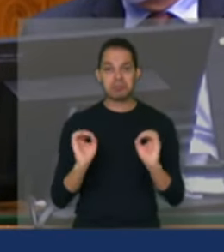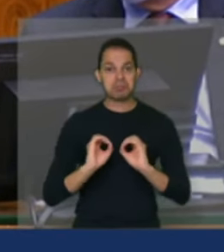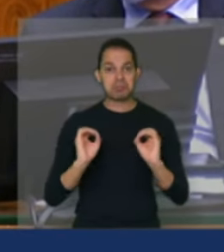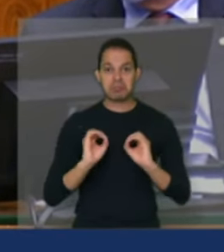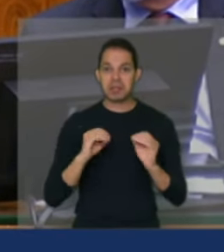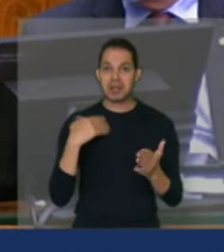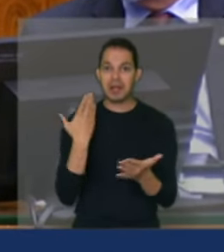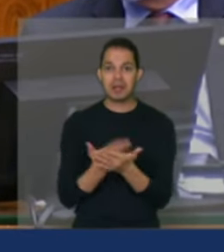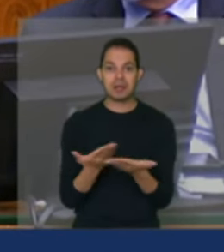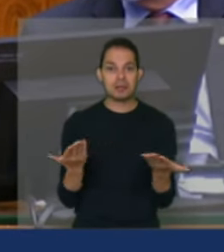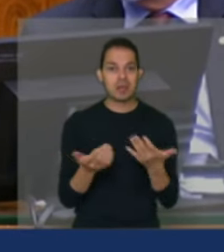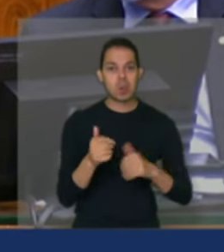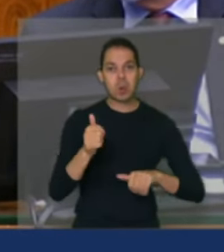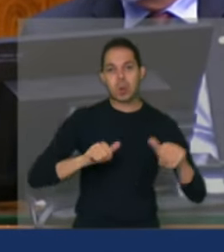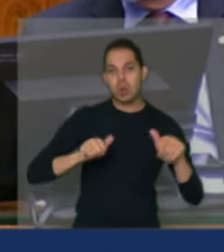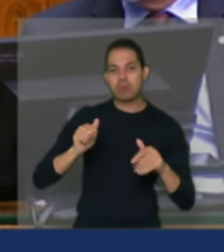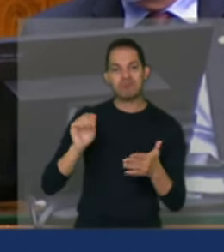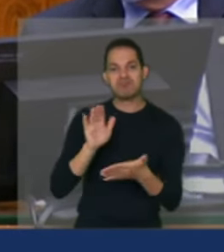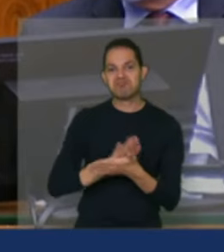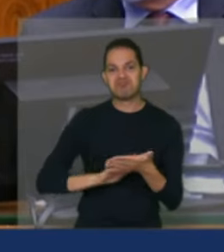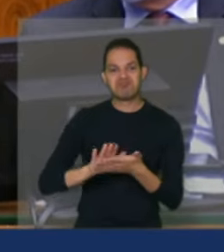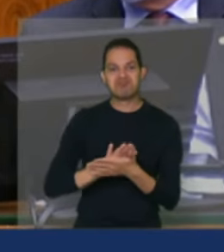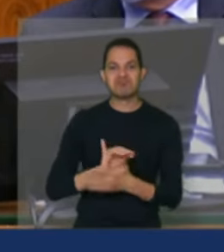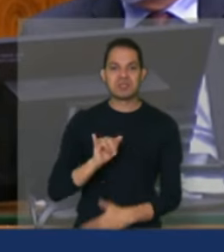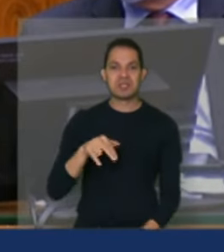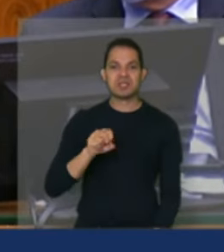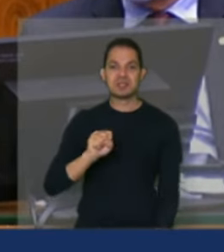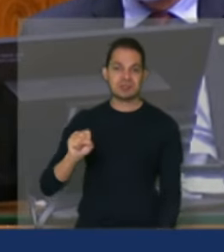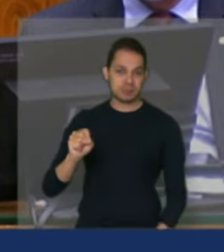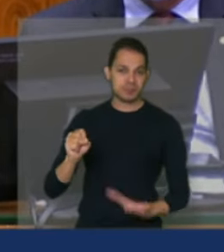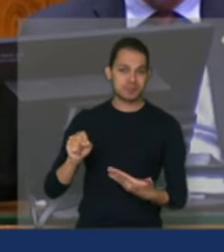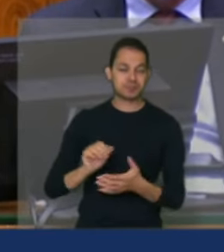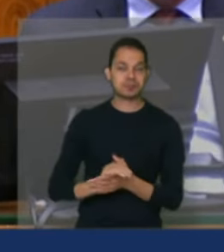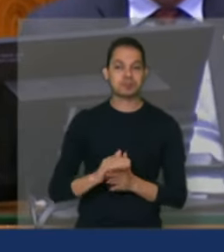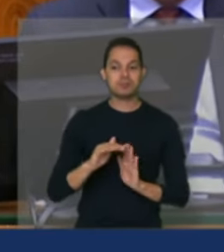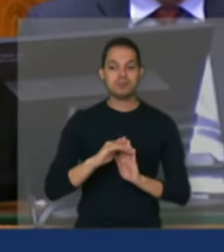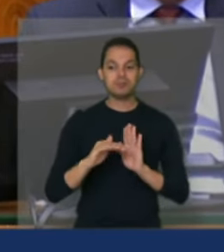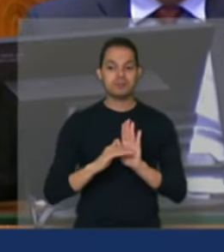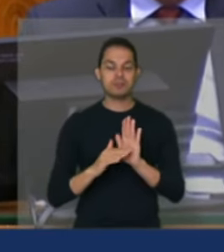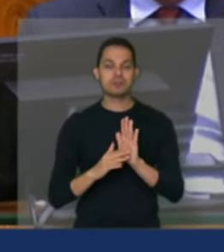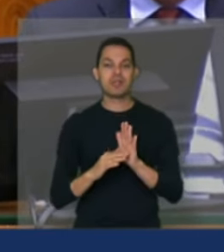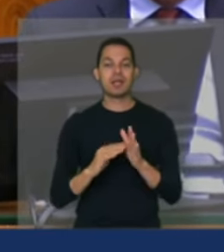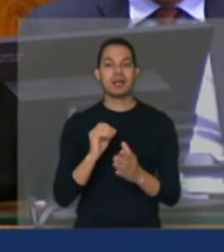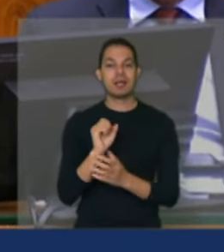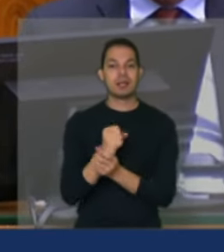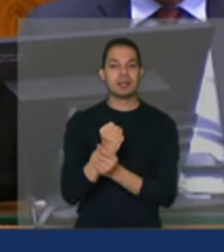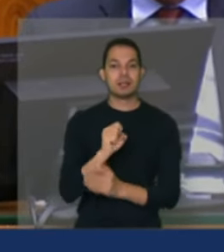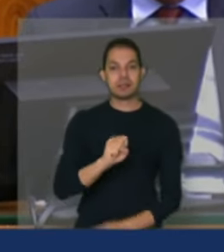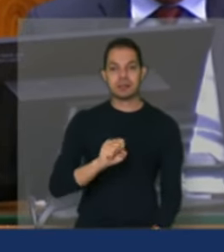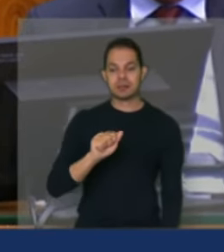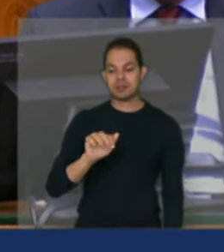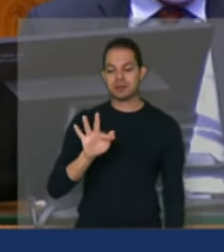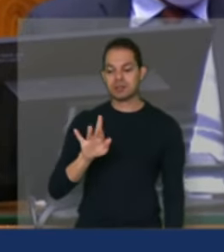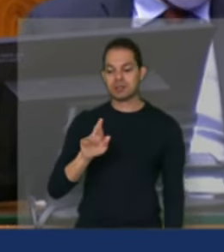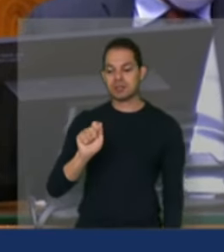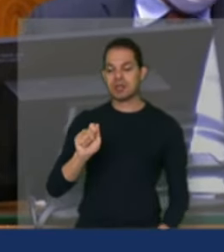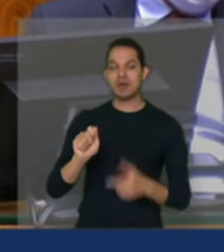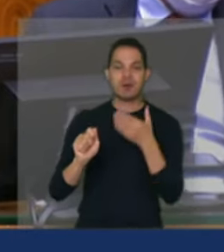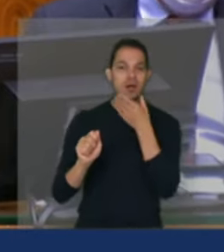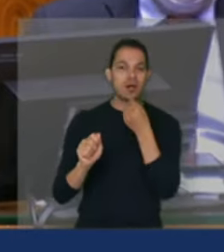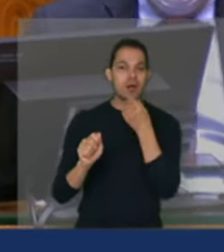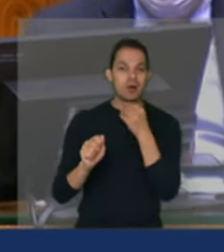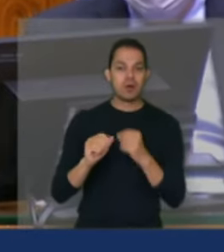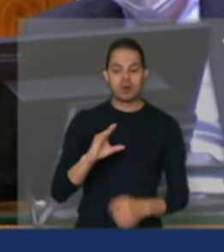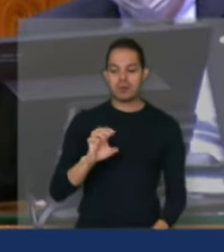analisado pelo INSS. O programa Garantia Safra que foi citado aqui inclusive pelo César, programa muito